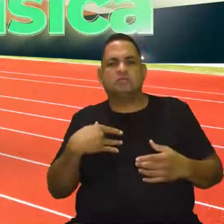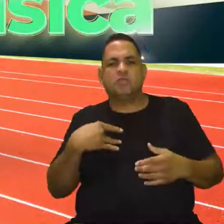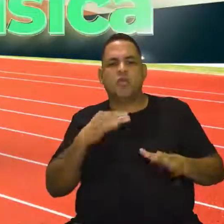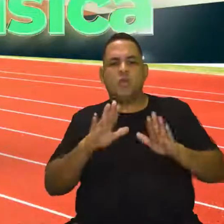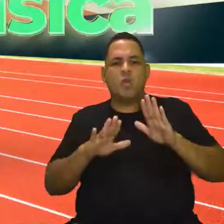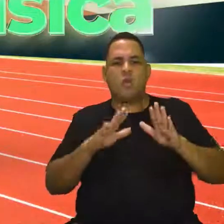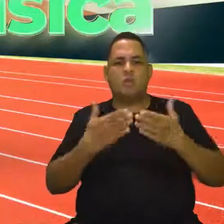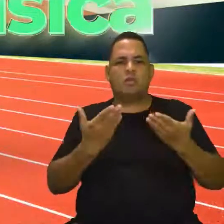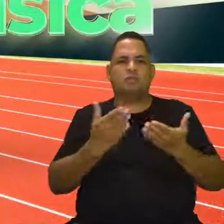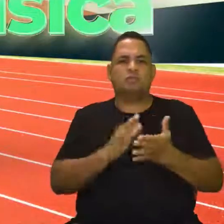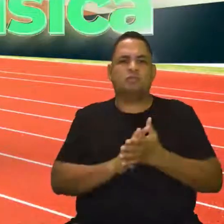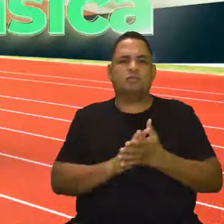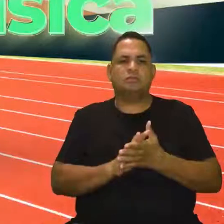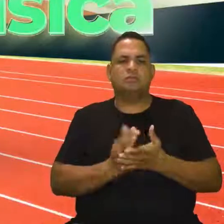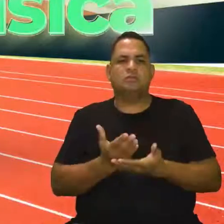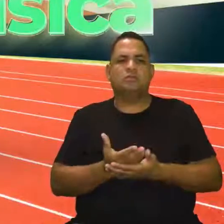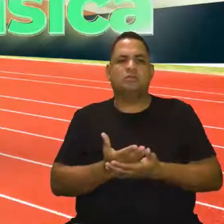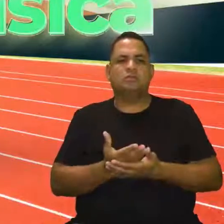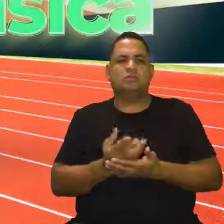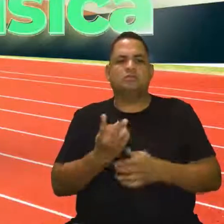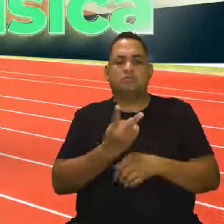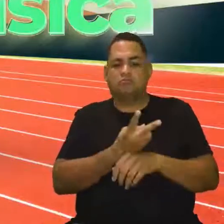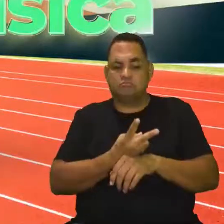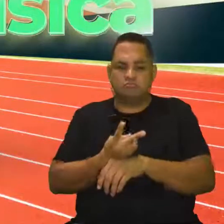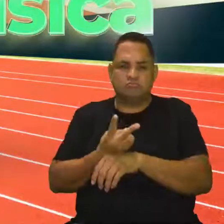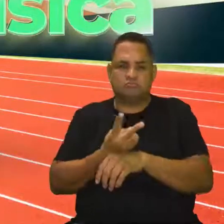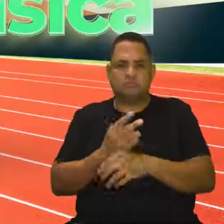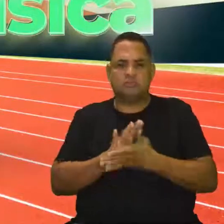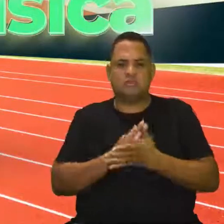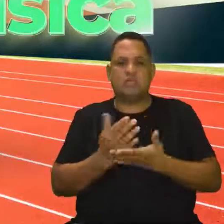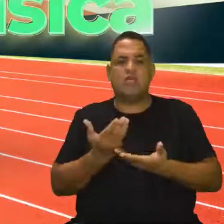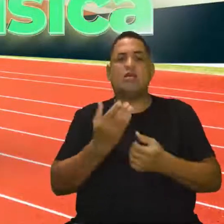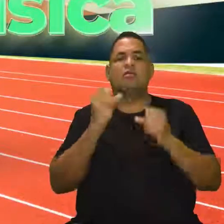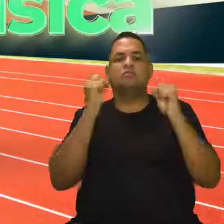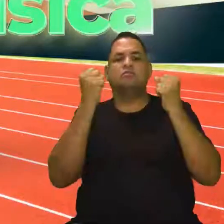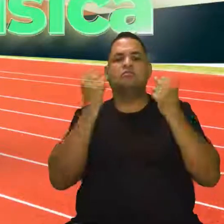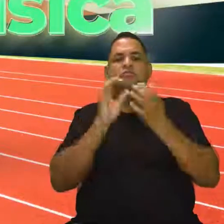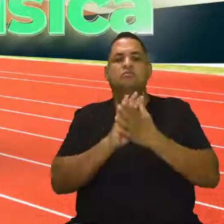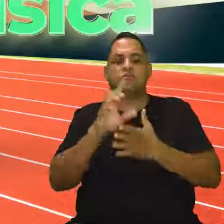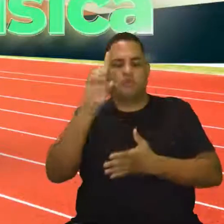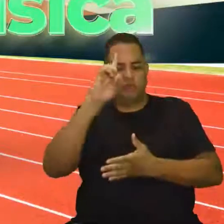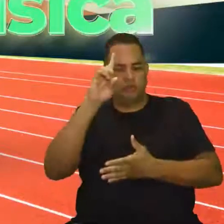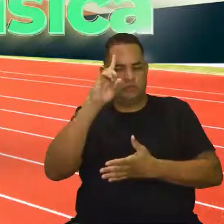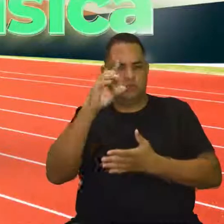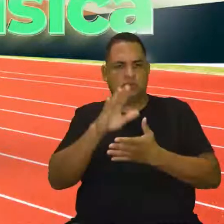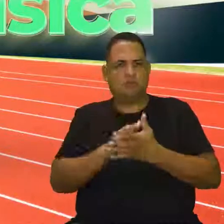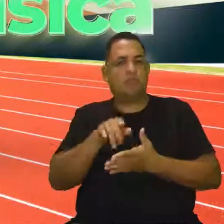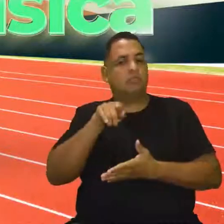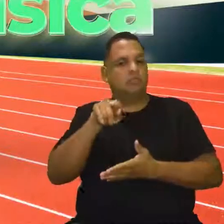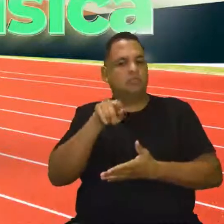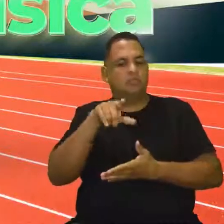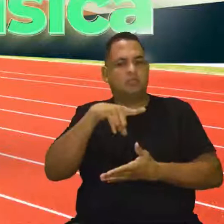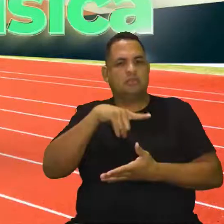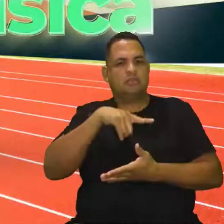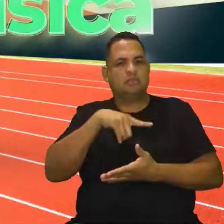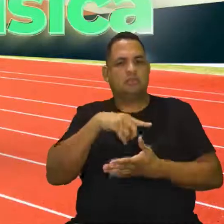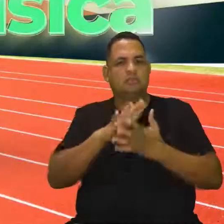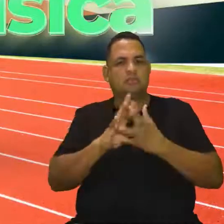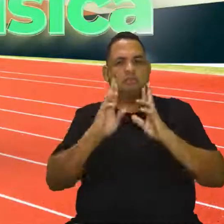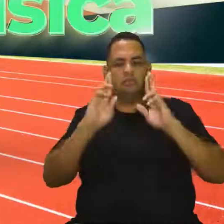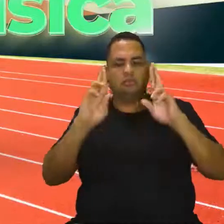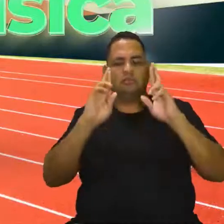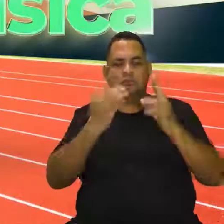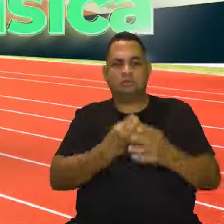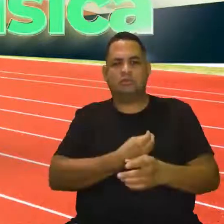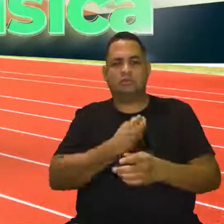procure inserir atividade física, exercício físico no seu cotidiano, certo? Para que você tenha essa perspectiva